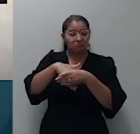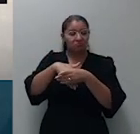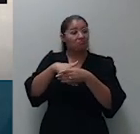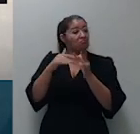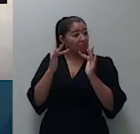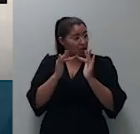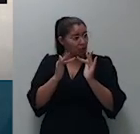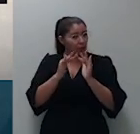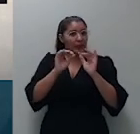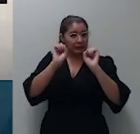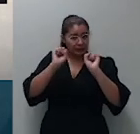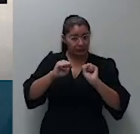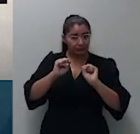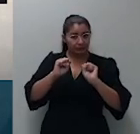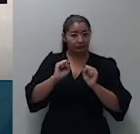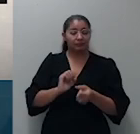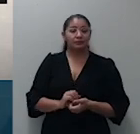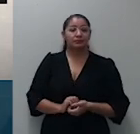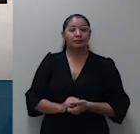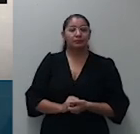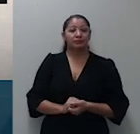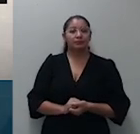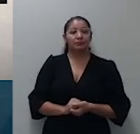então